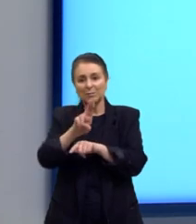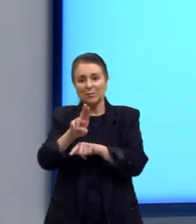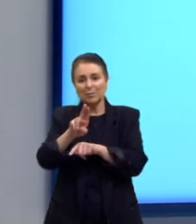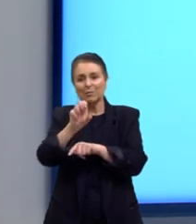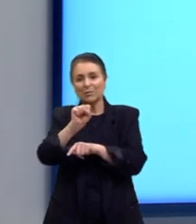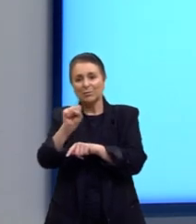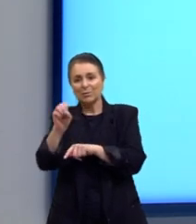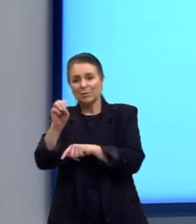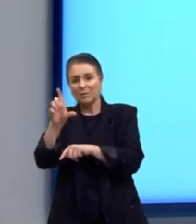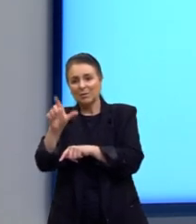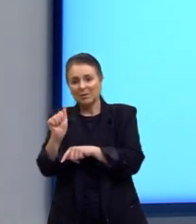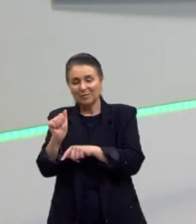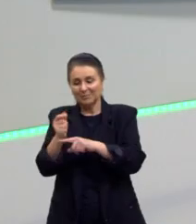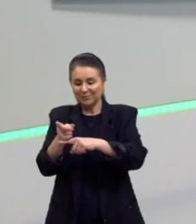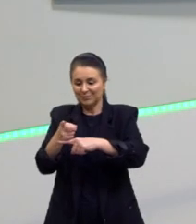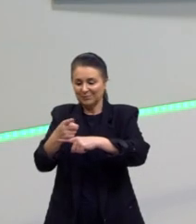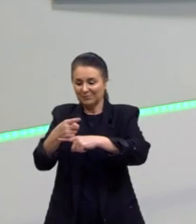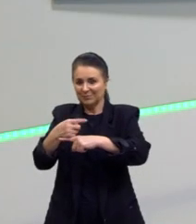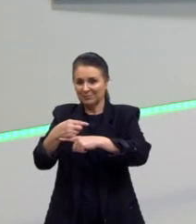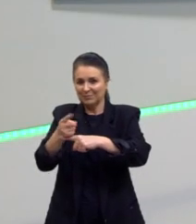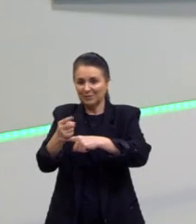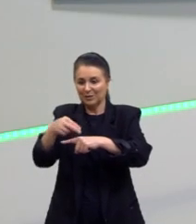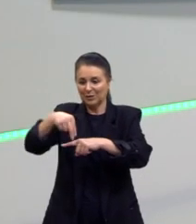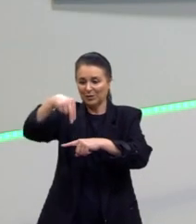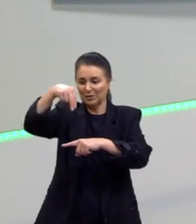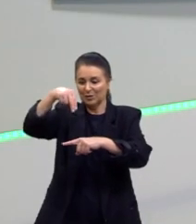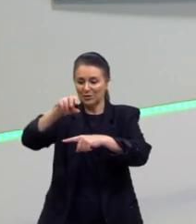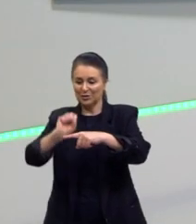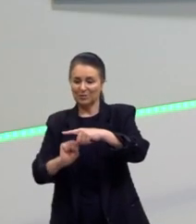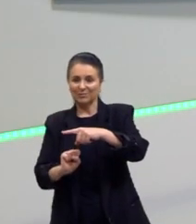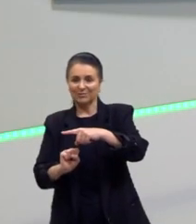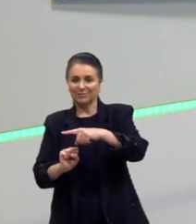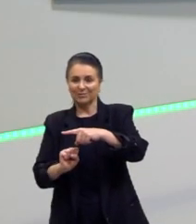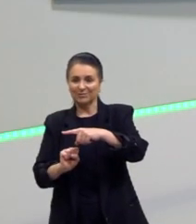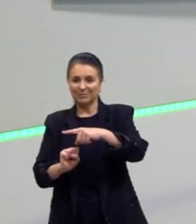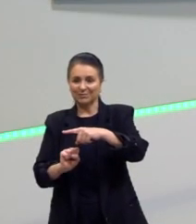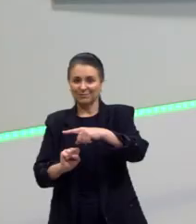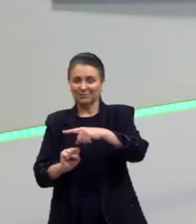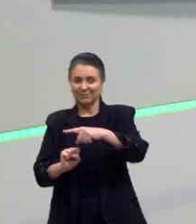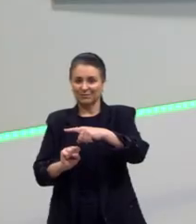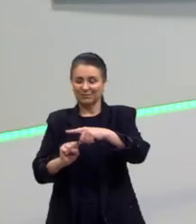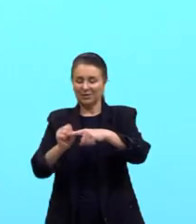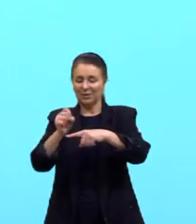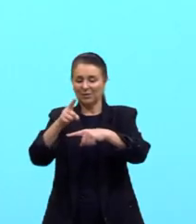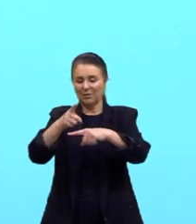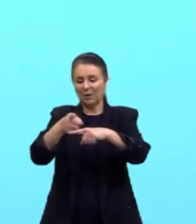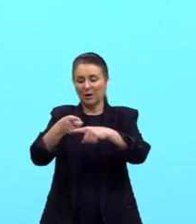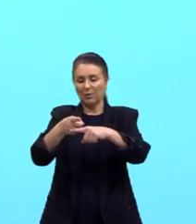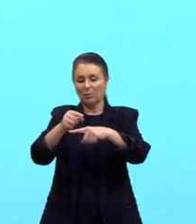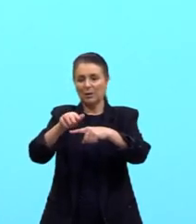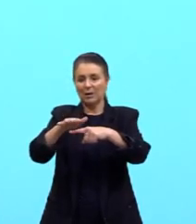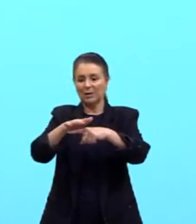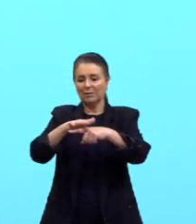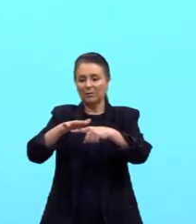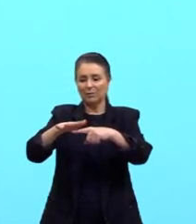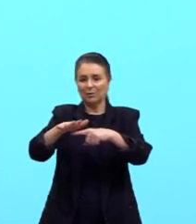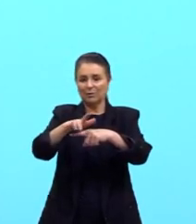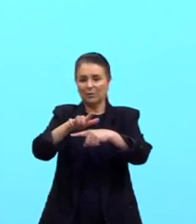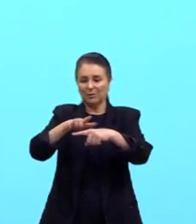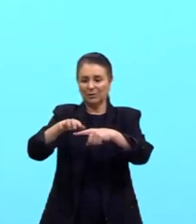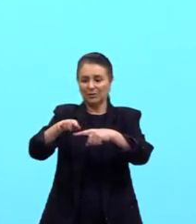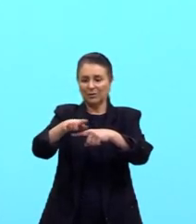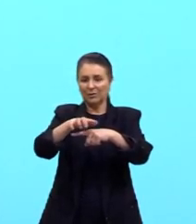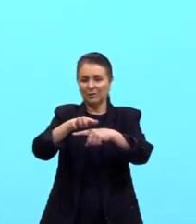ímã aqui em cima do... A agulha em cima do copo, né? Ela vai estar flutuando, tá? Então, ela vai ter uma